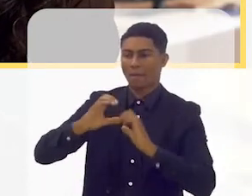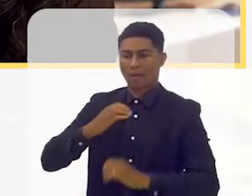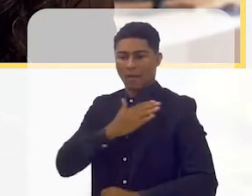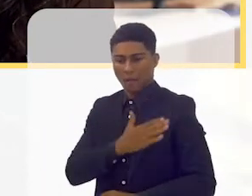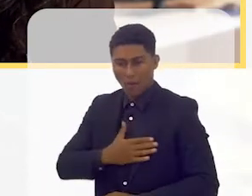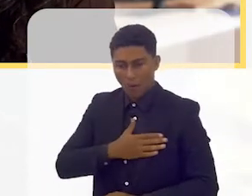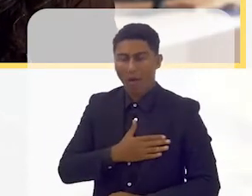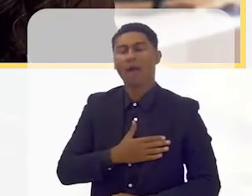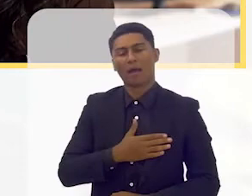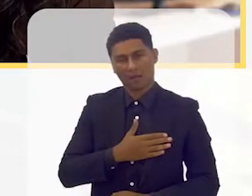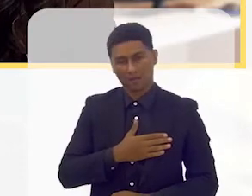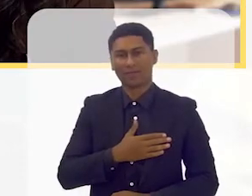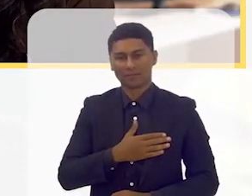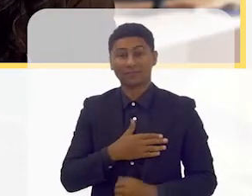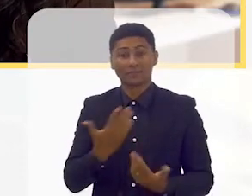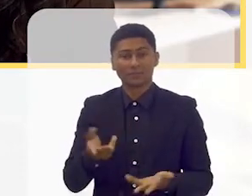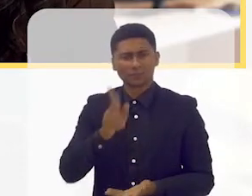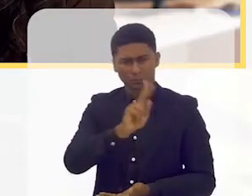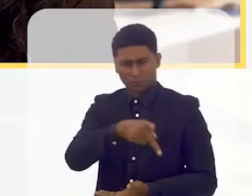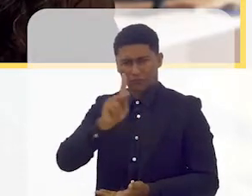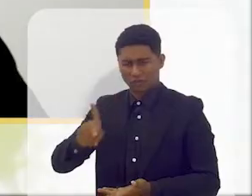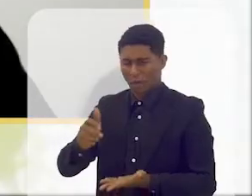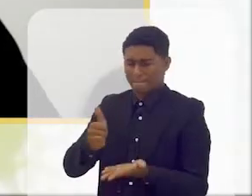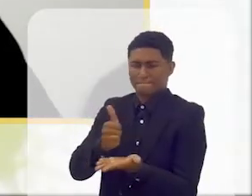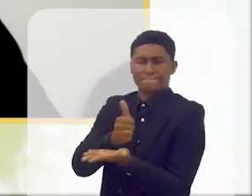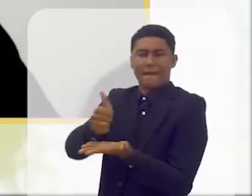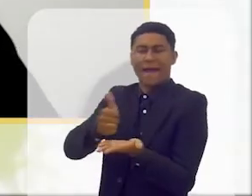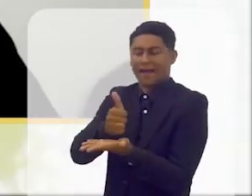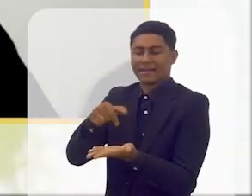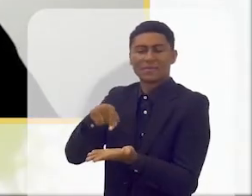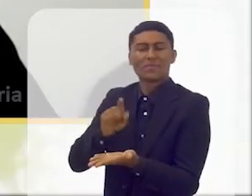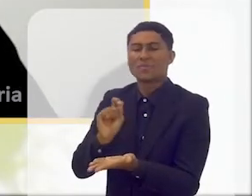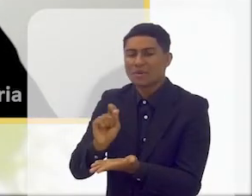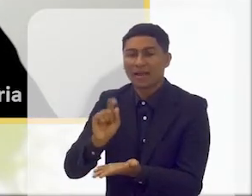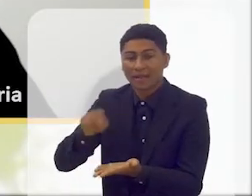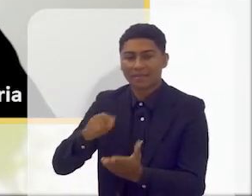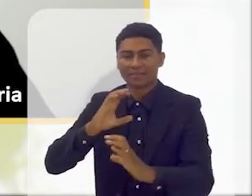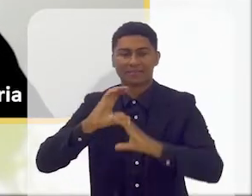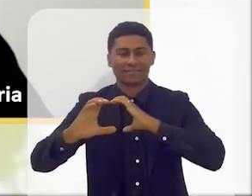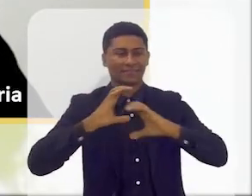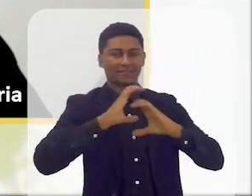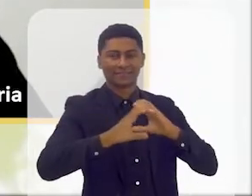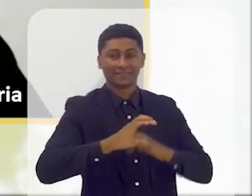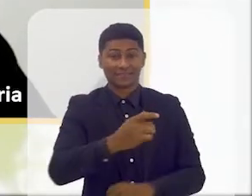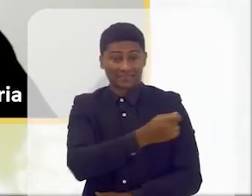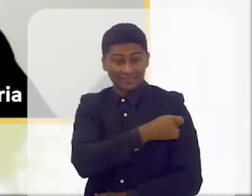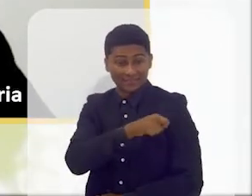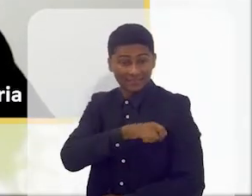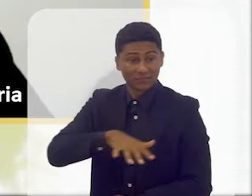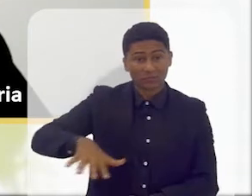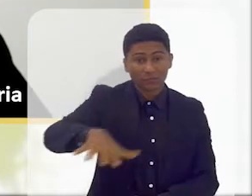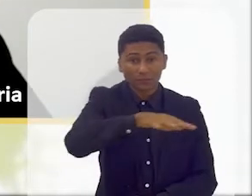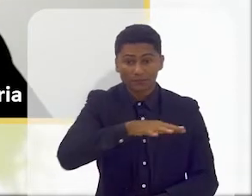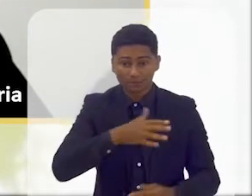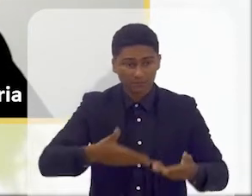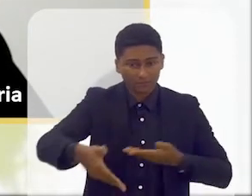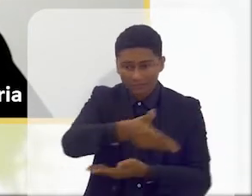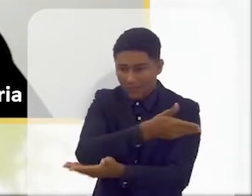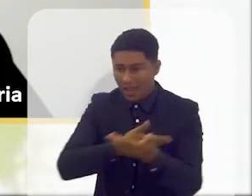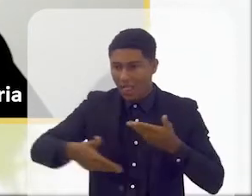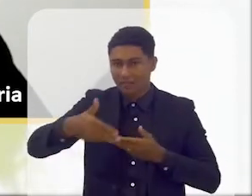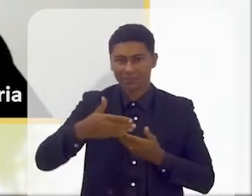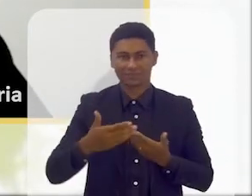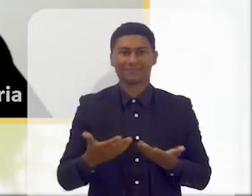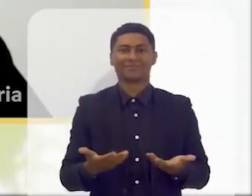que a base de um professor está na comunicação, está no modo como ele interage com os seus alunos, como ele consegue transmitir e